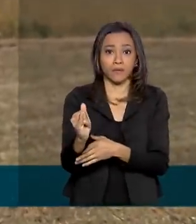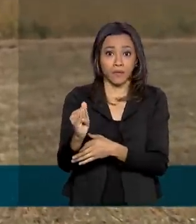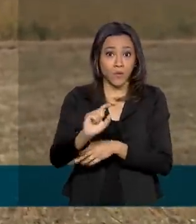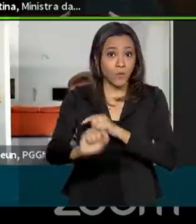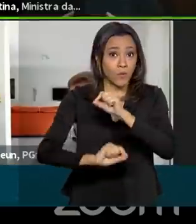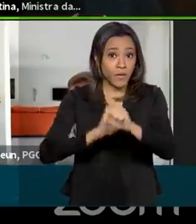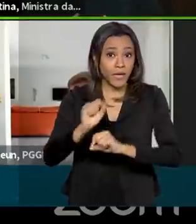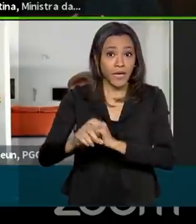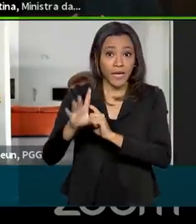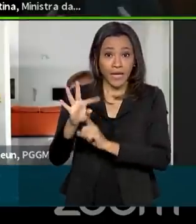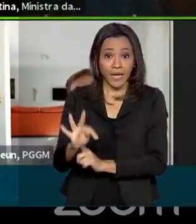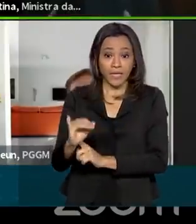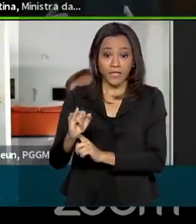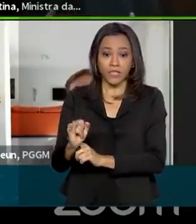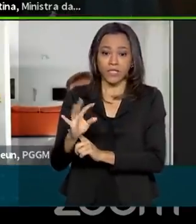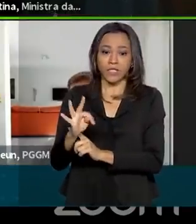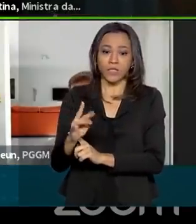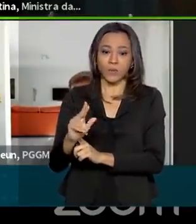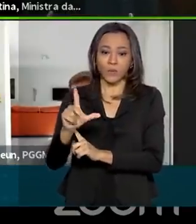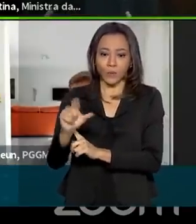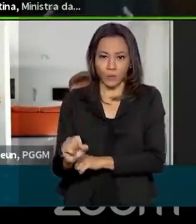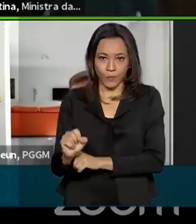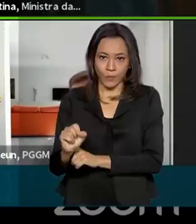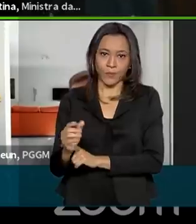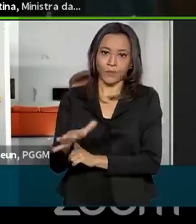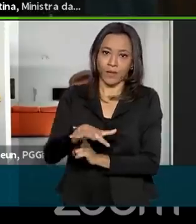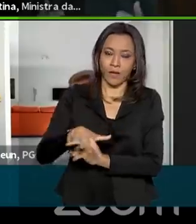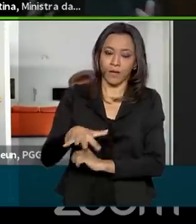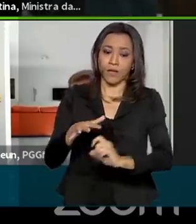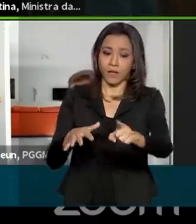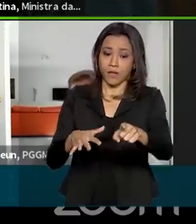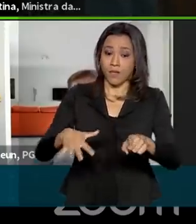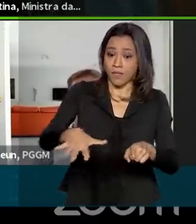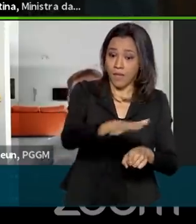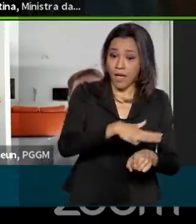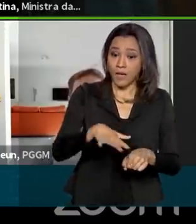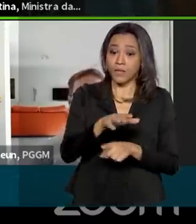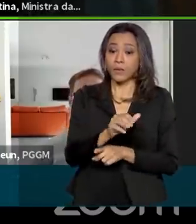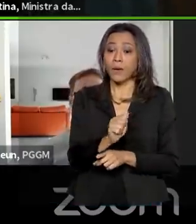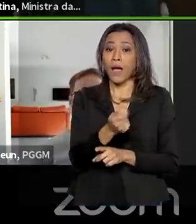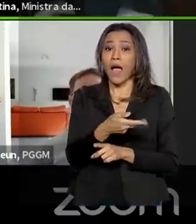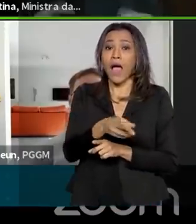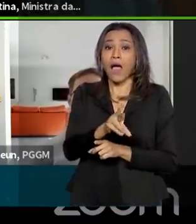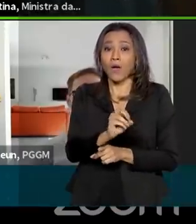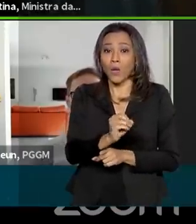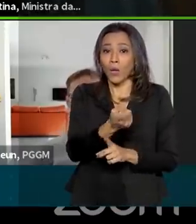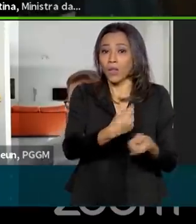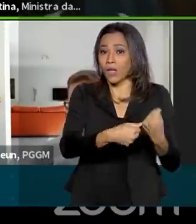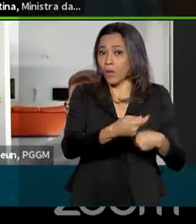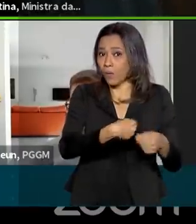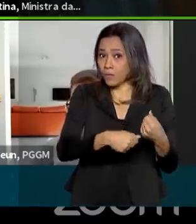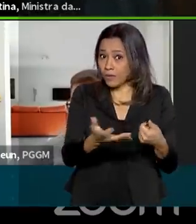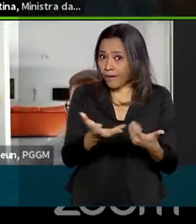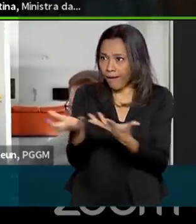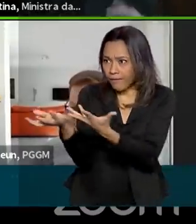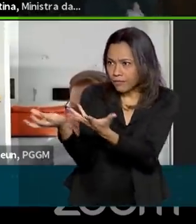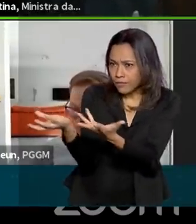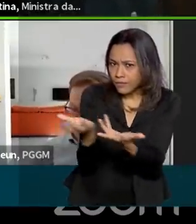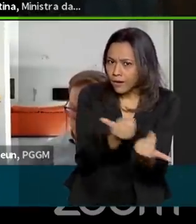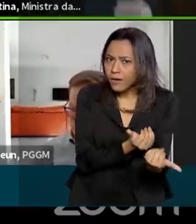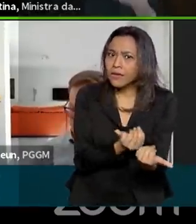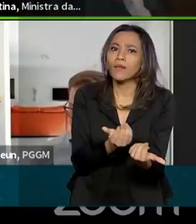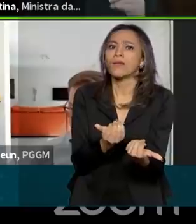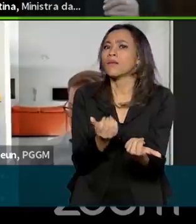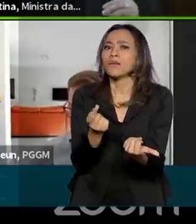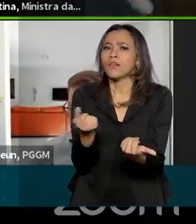verdes. O agro tem todo o interesse em atrair esse capital para nos ajudar nos investimentos e